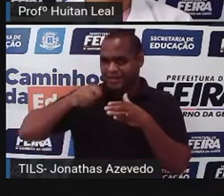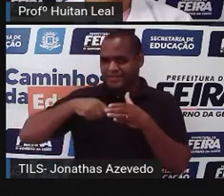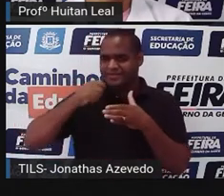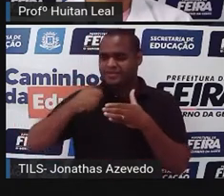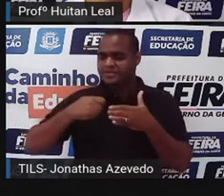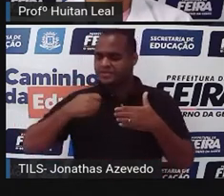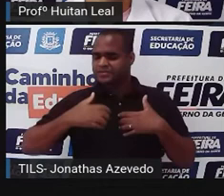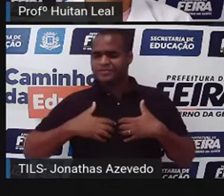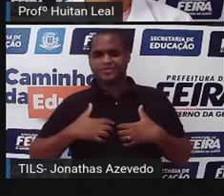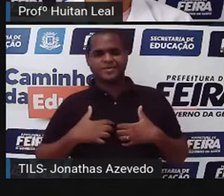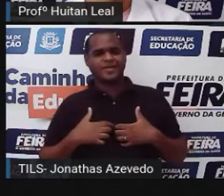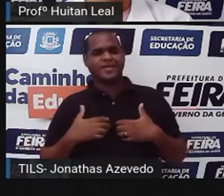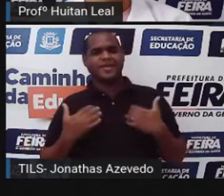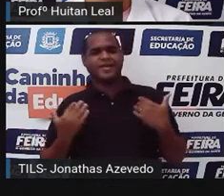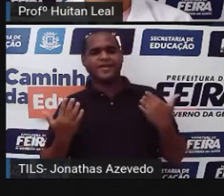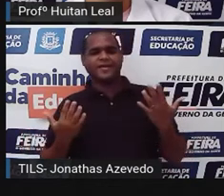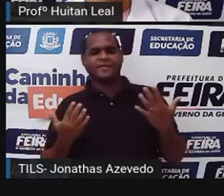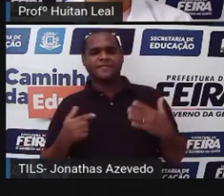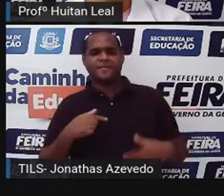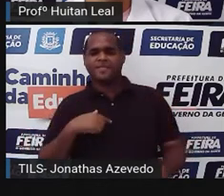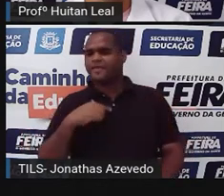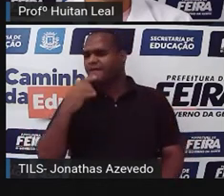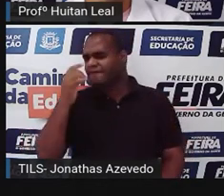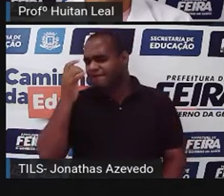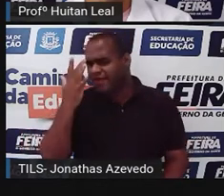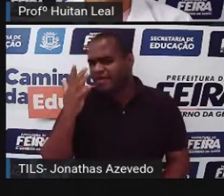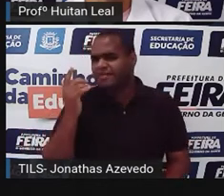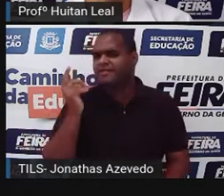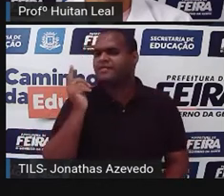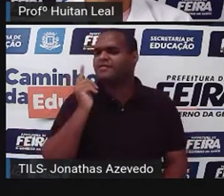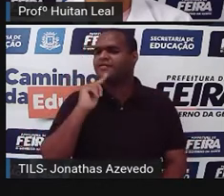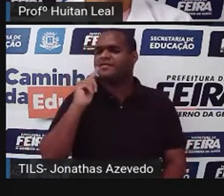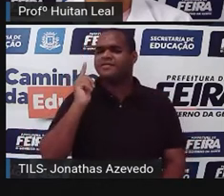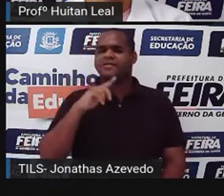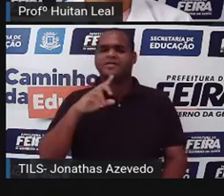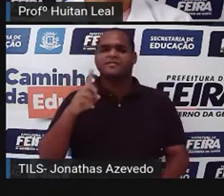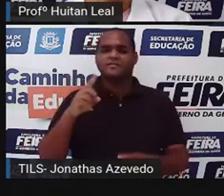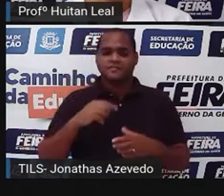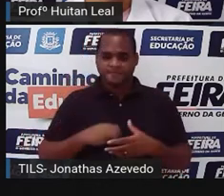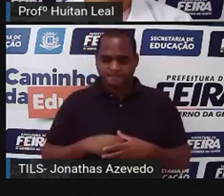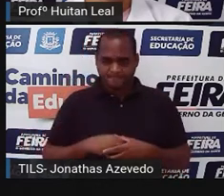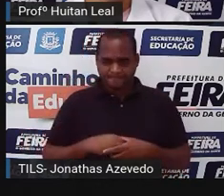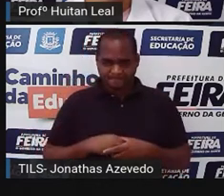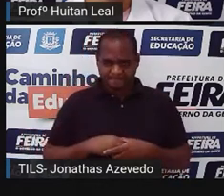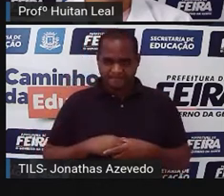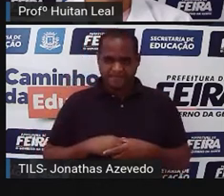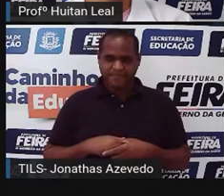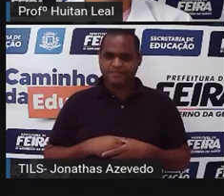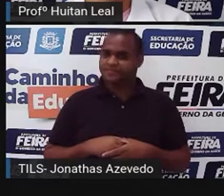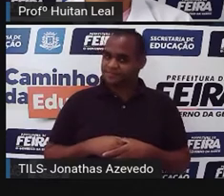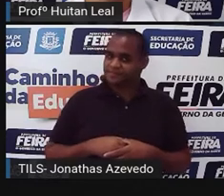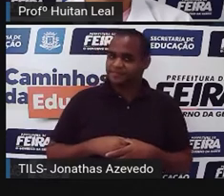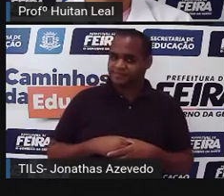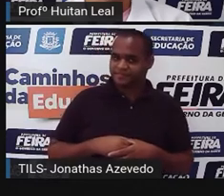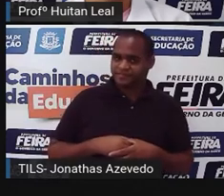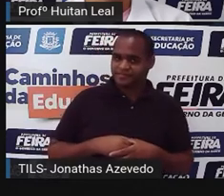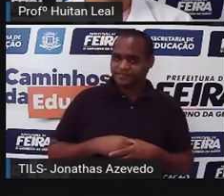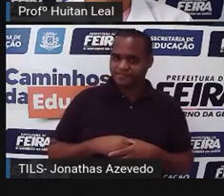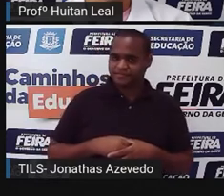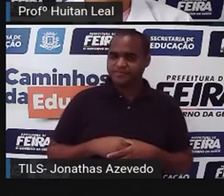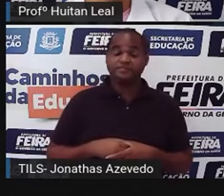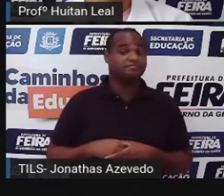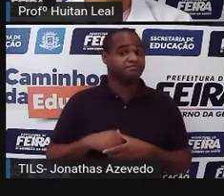bucho. E eu, ah, mas isso é fácil demais, disse dona Mercedes. E antes que Maria Nula a